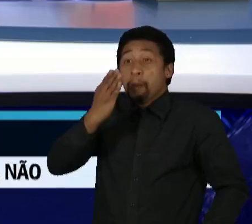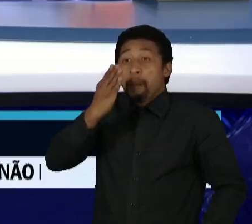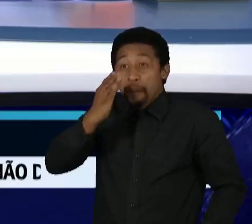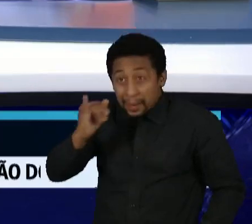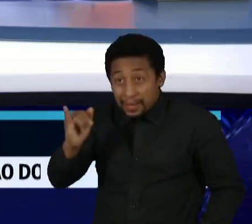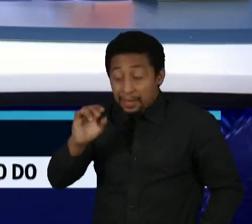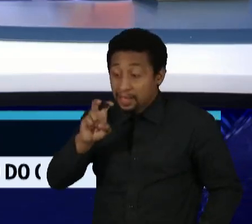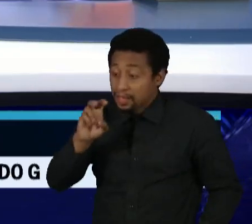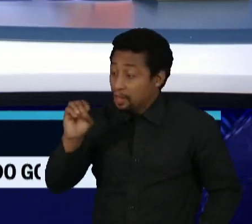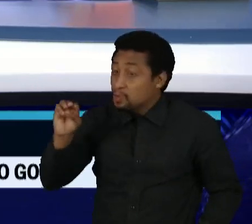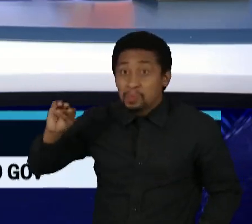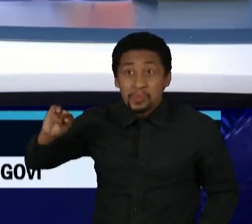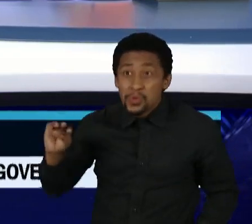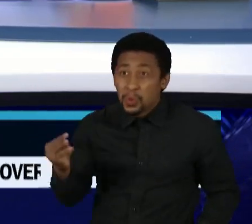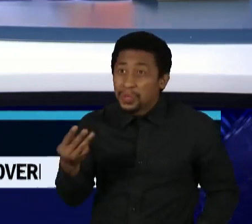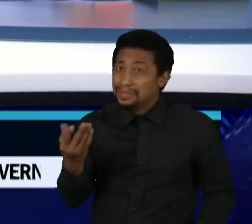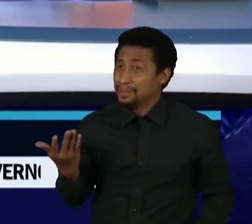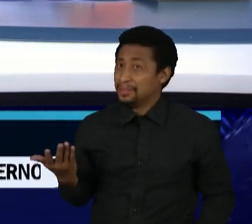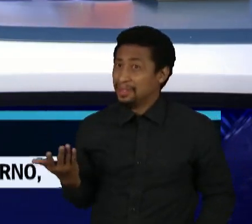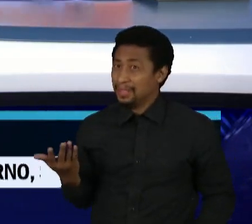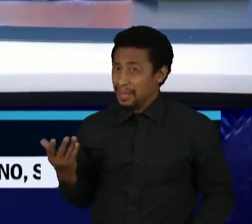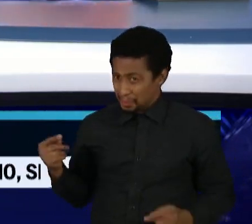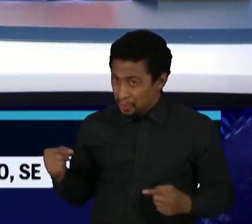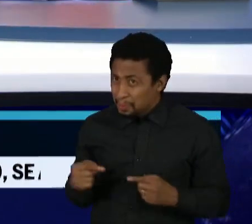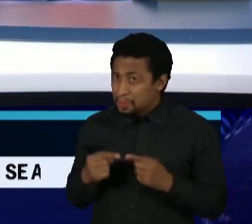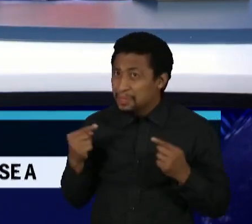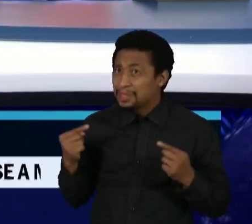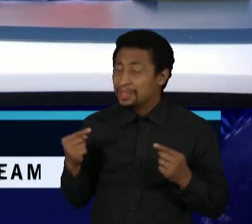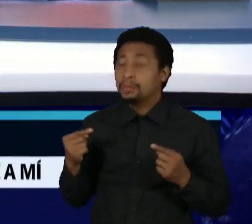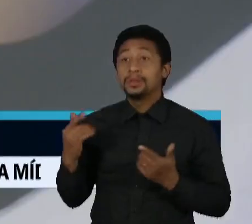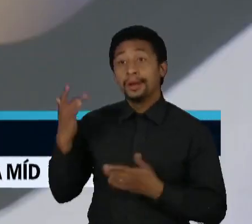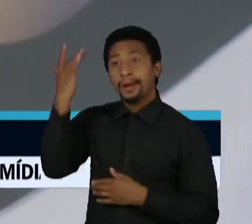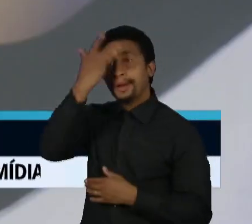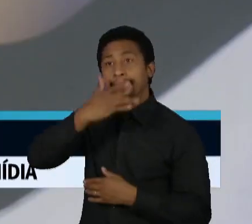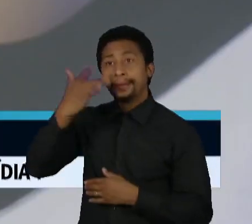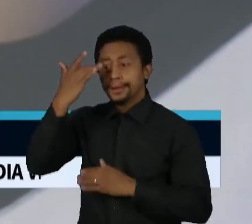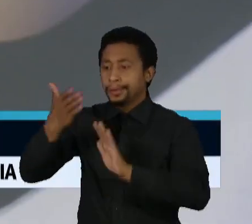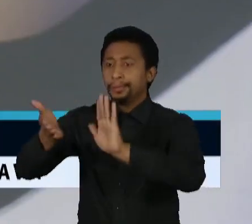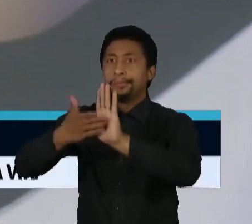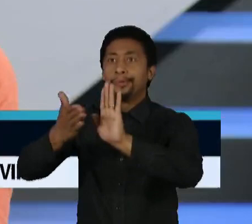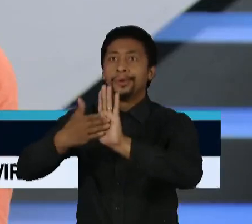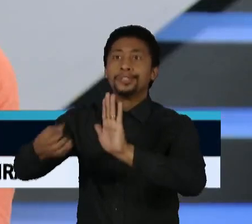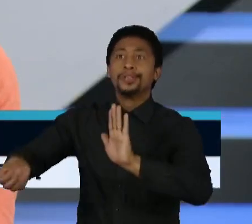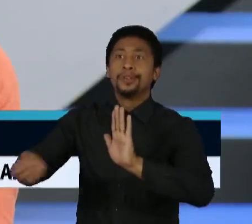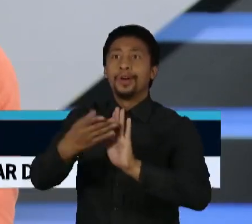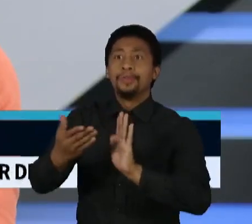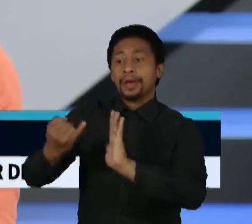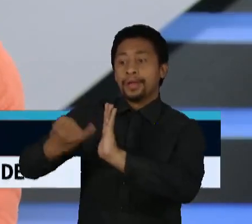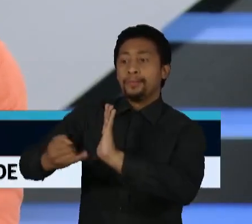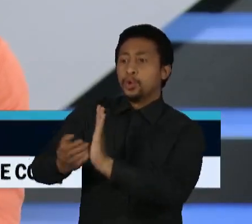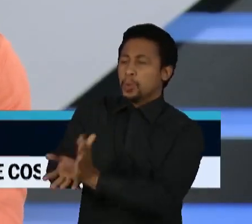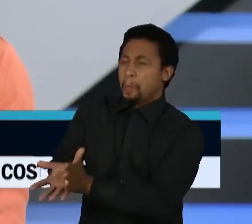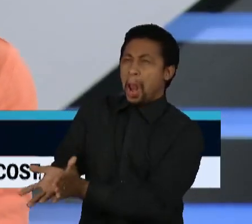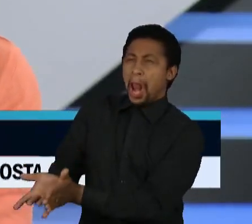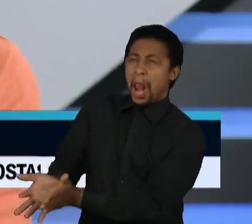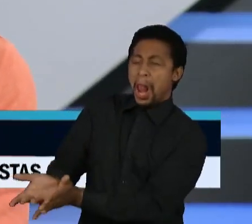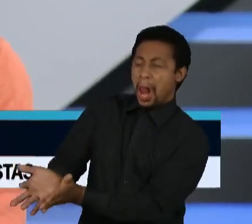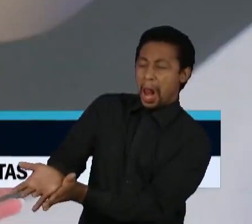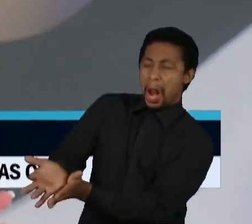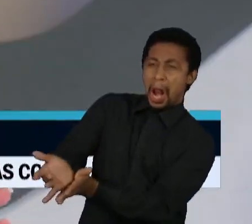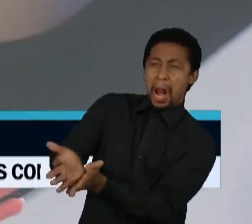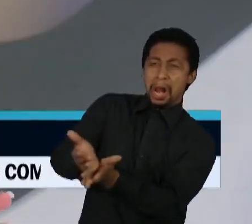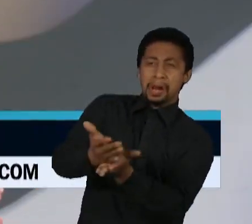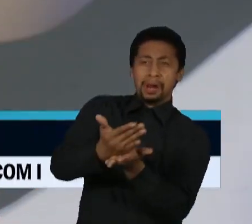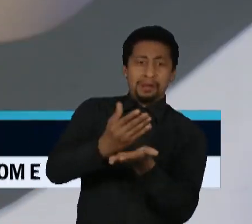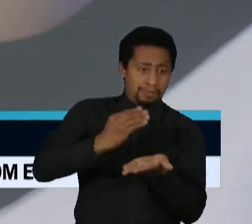procura aumentar a arrecadação federal para cumprir a nova regra fiscal? Essa equação vale a pena? Ela